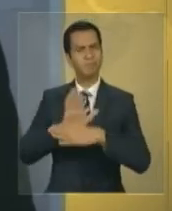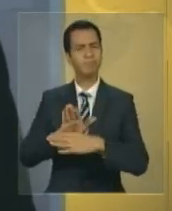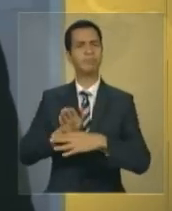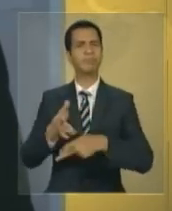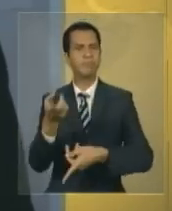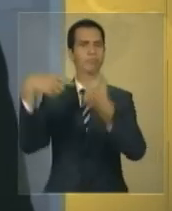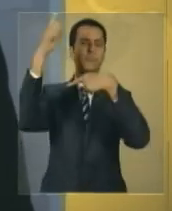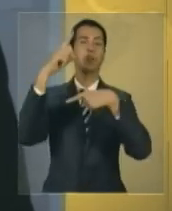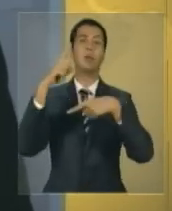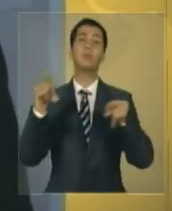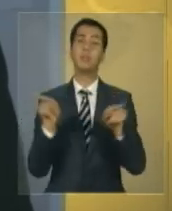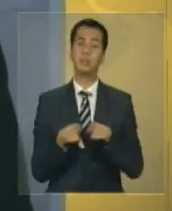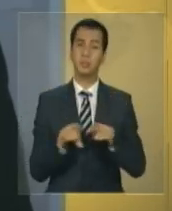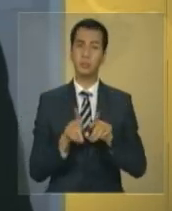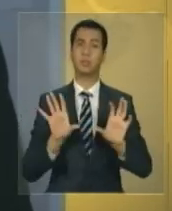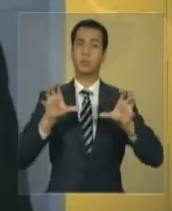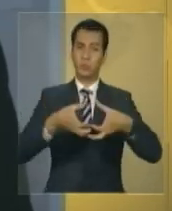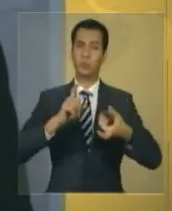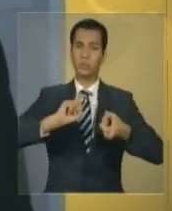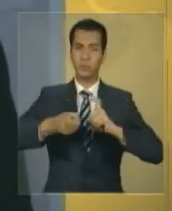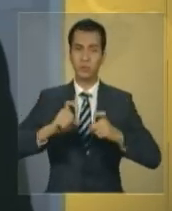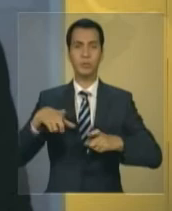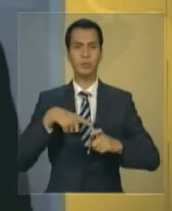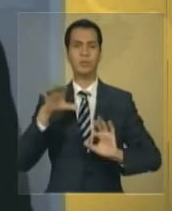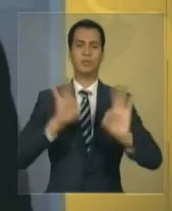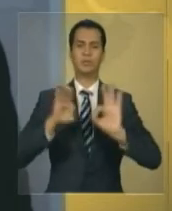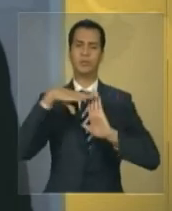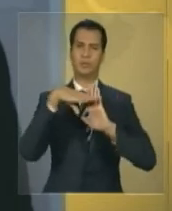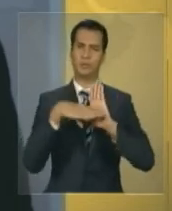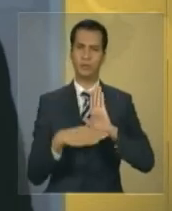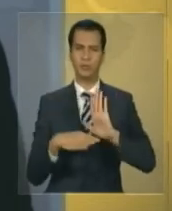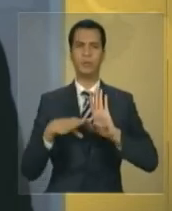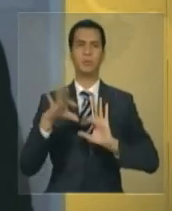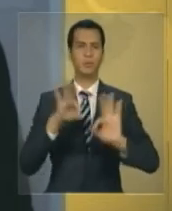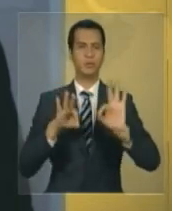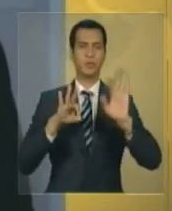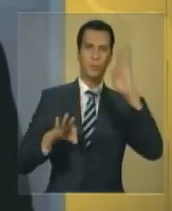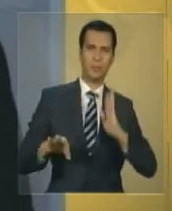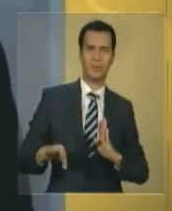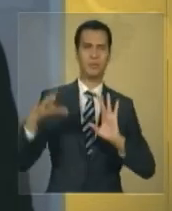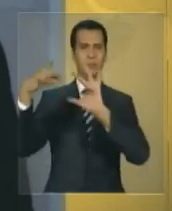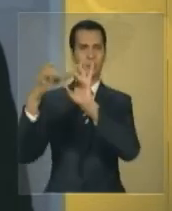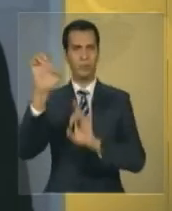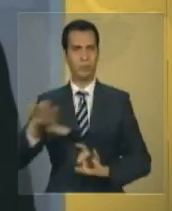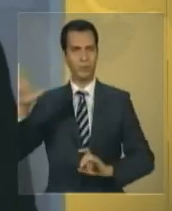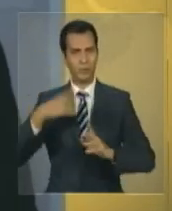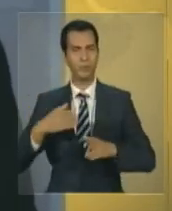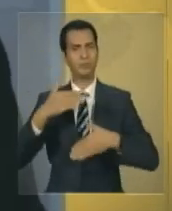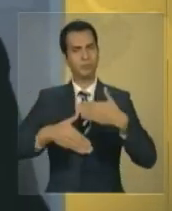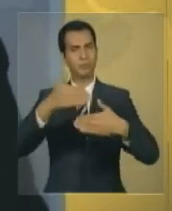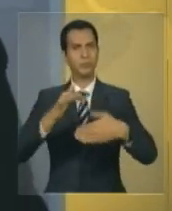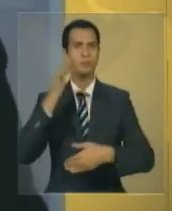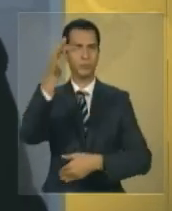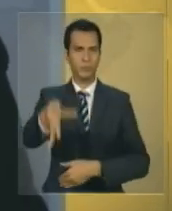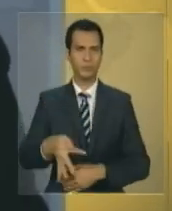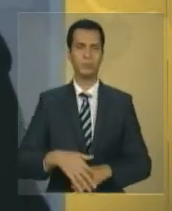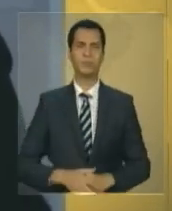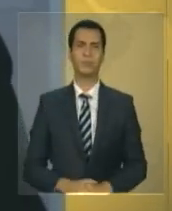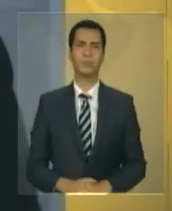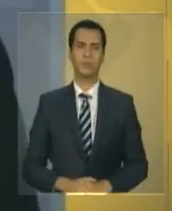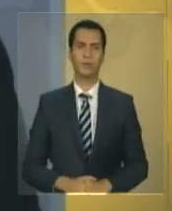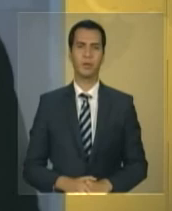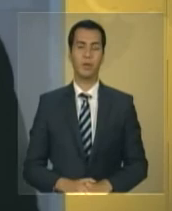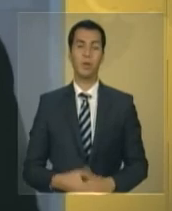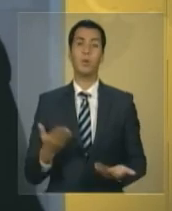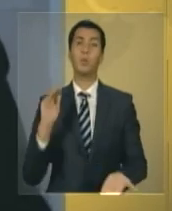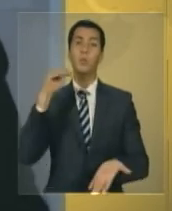o Plano de Ação Conjunta 2012-2014 para a parceria estratégica Brasil-União Europeia. O último compromisso oficial da